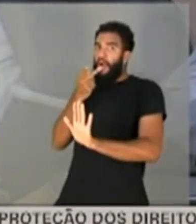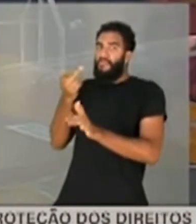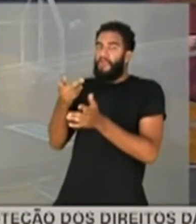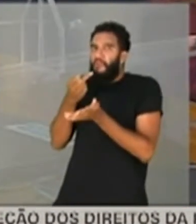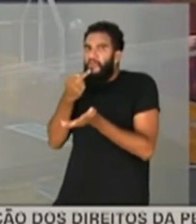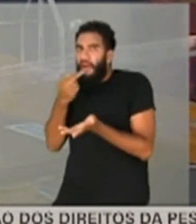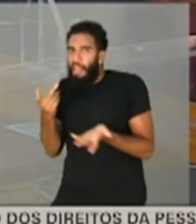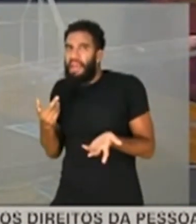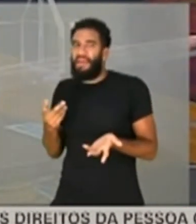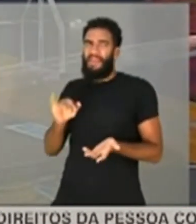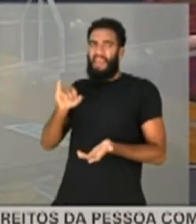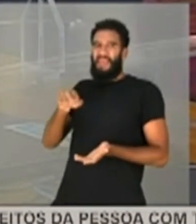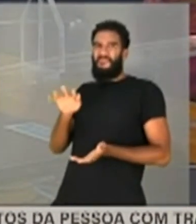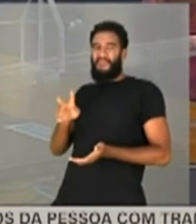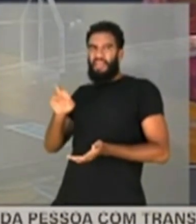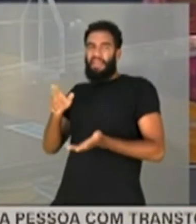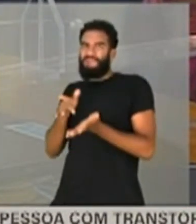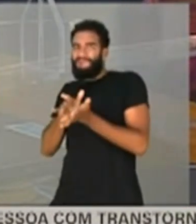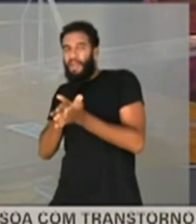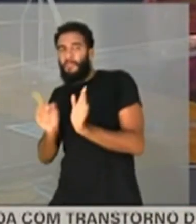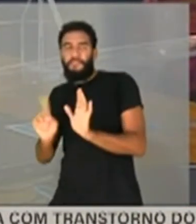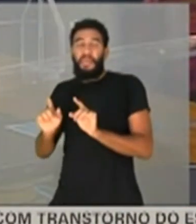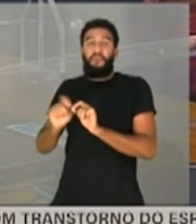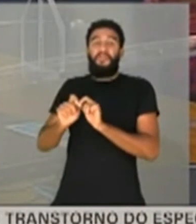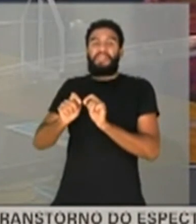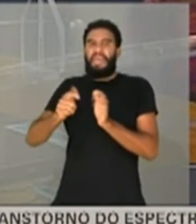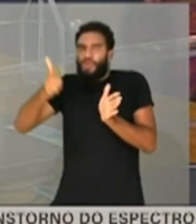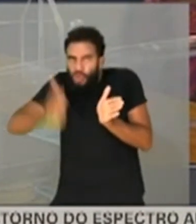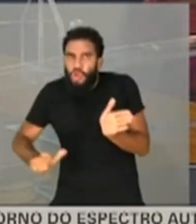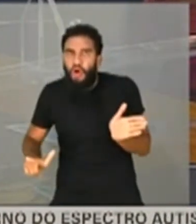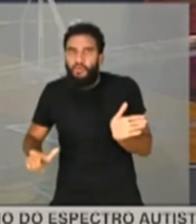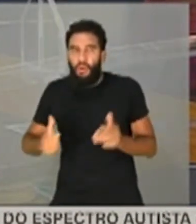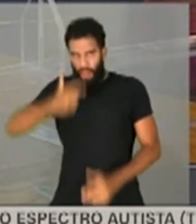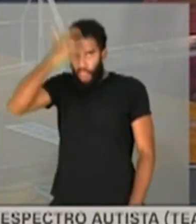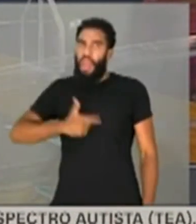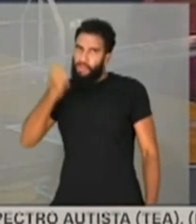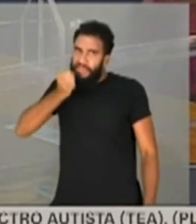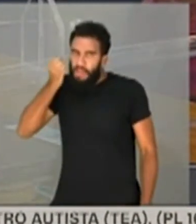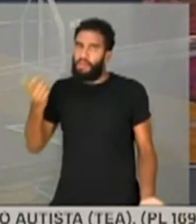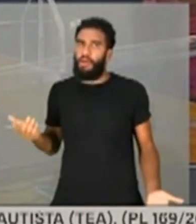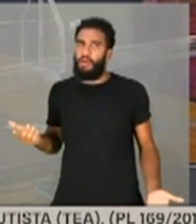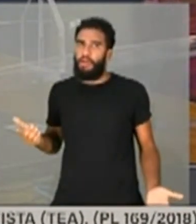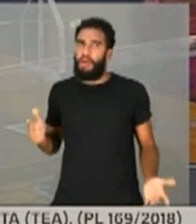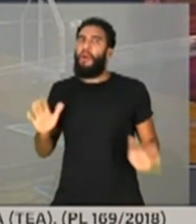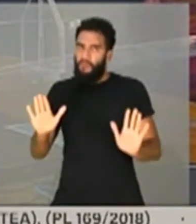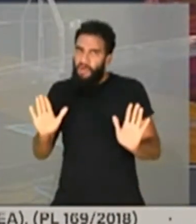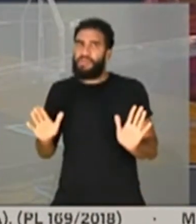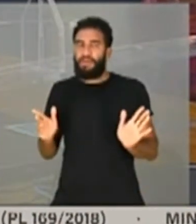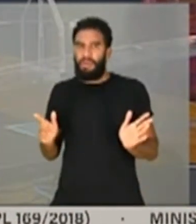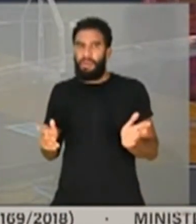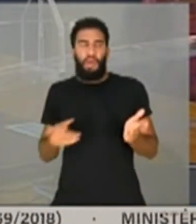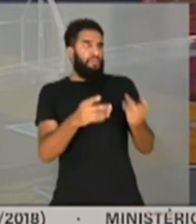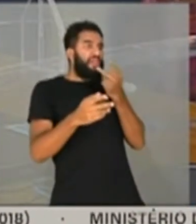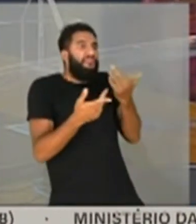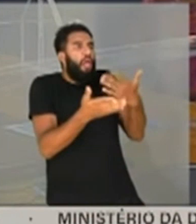inverdade, mas não me peça para fazer algo, porque eu sou senadora da República. A senhora me chamou gavetador, me chamou do que fiz.